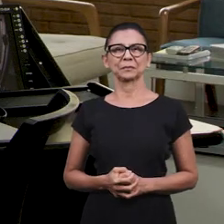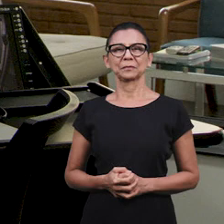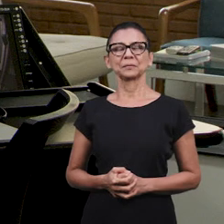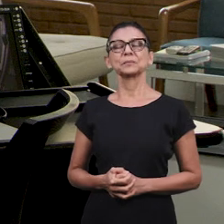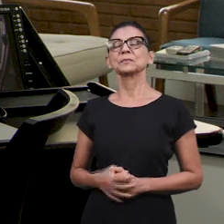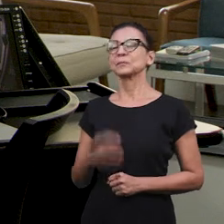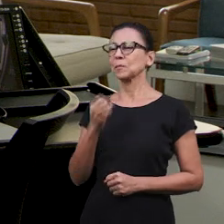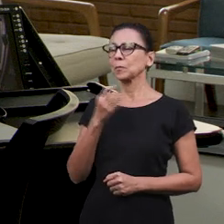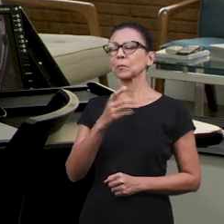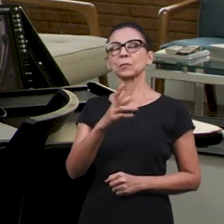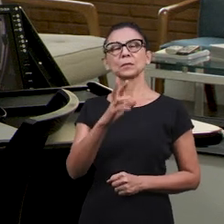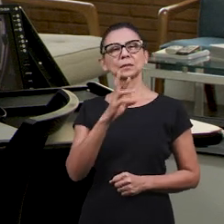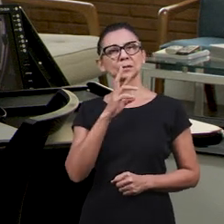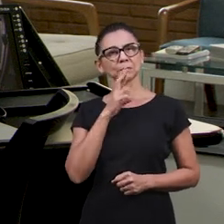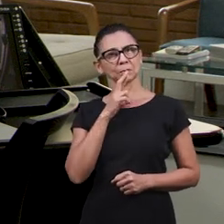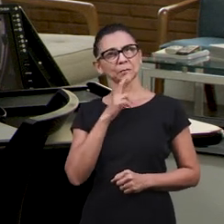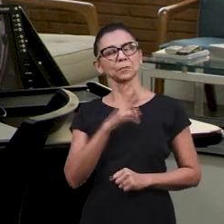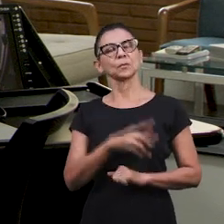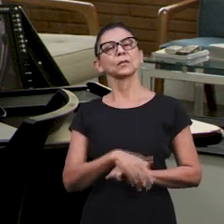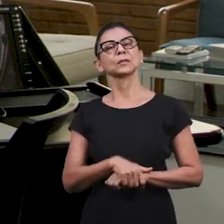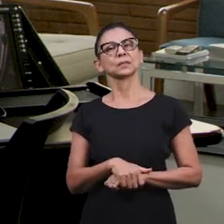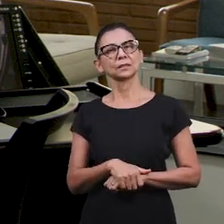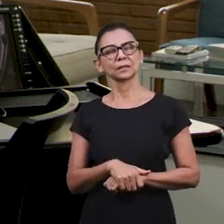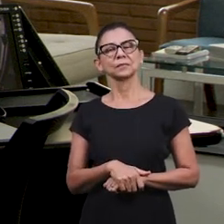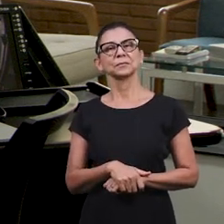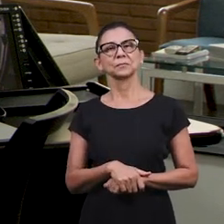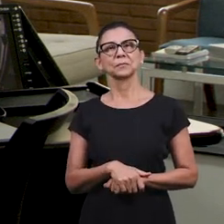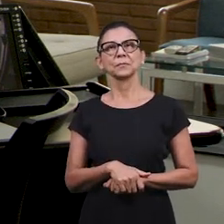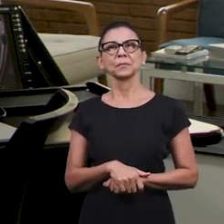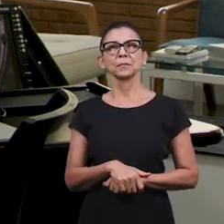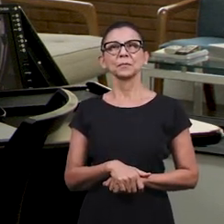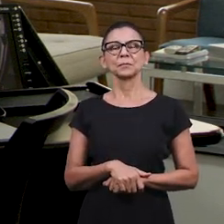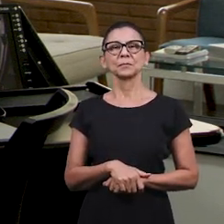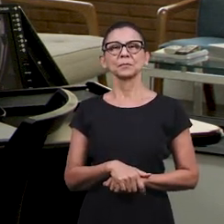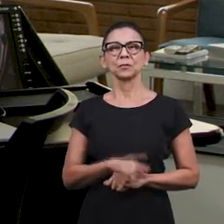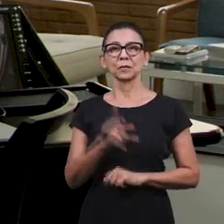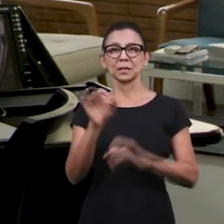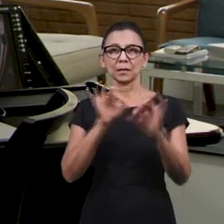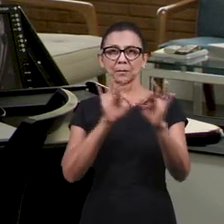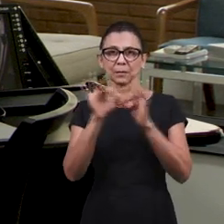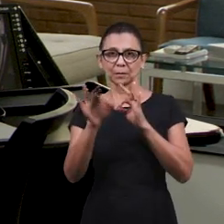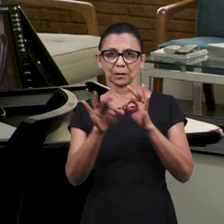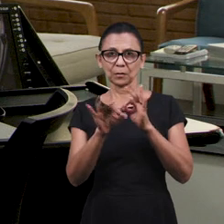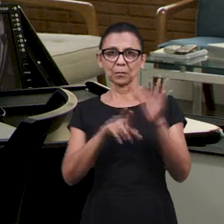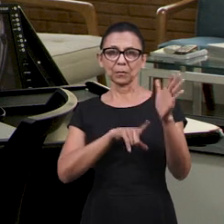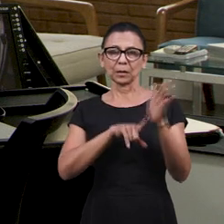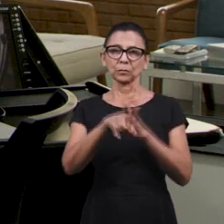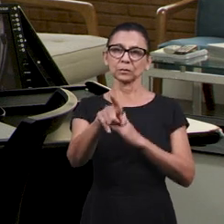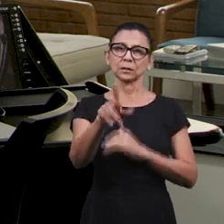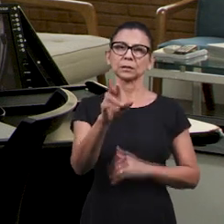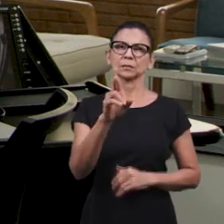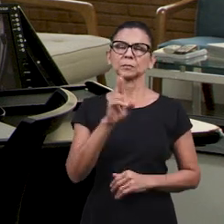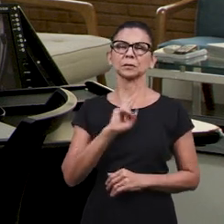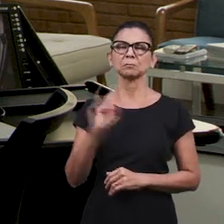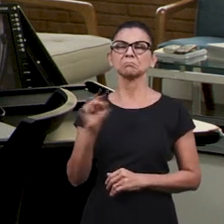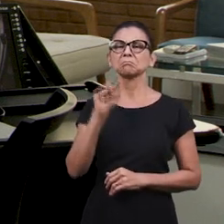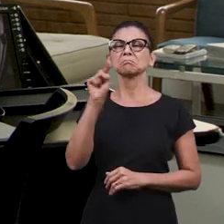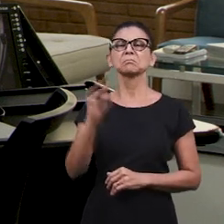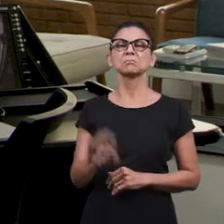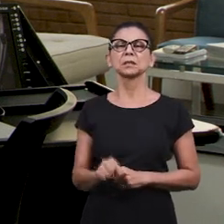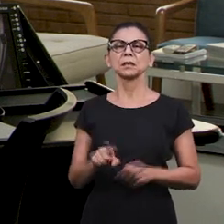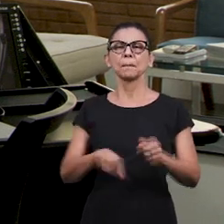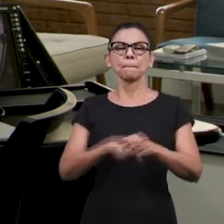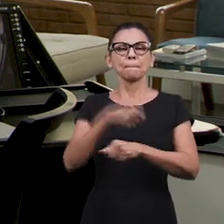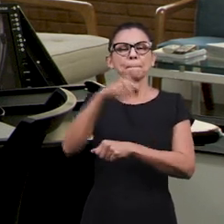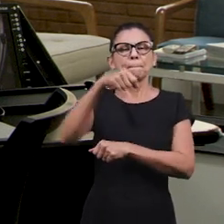A paz do Senhor, Eunice. Muito bem respondido a sua pergunta, que você própria formulou a pergunta e respondeu. Quem plantou